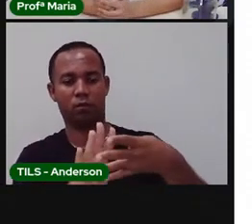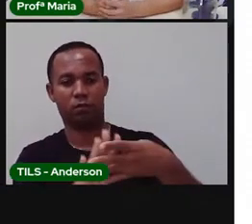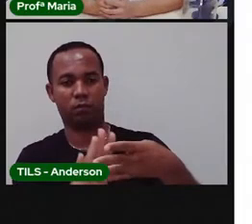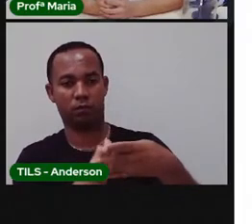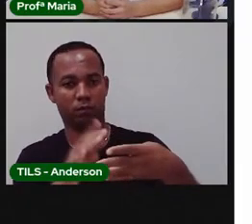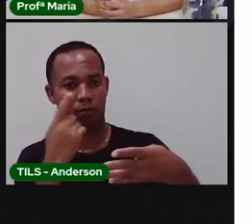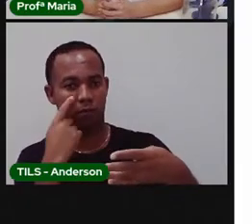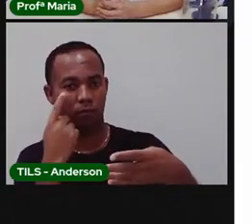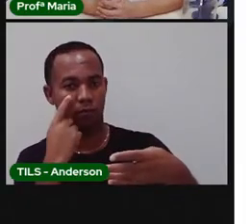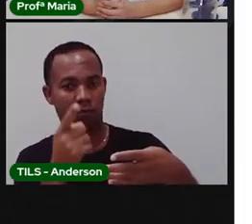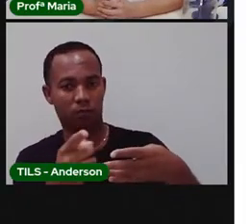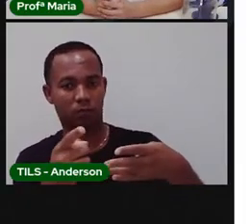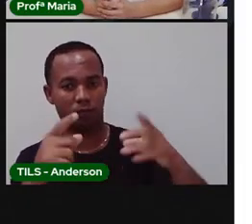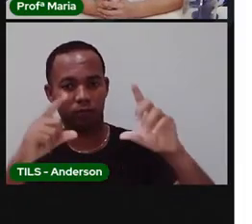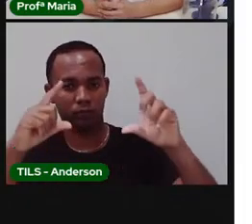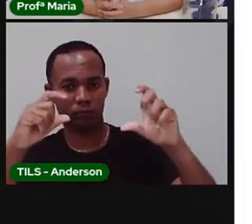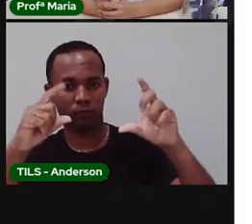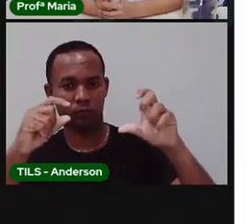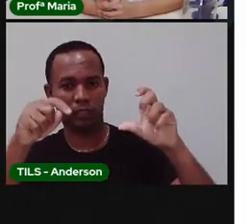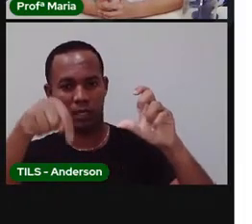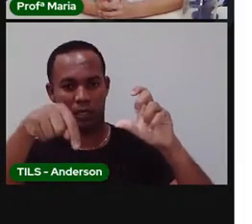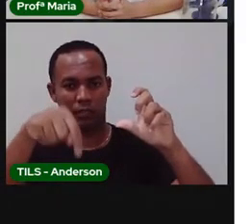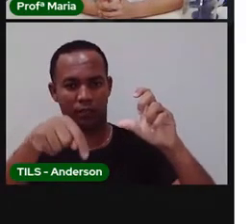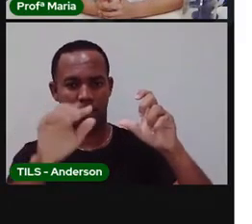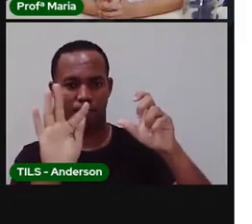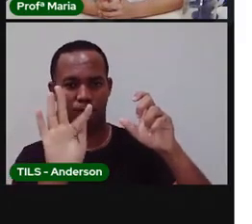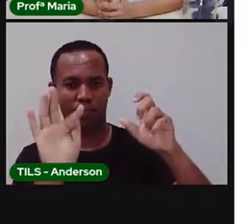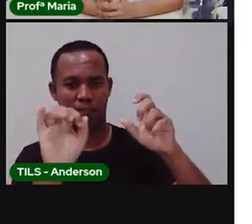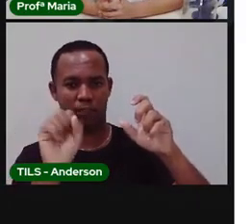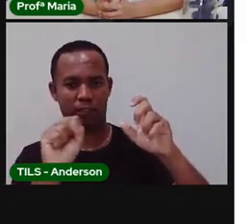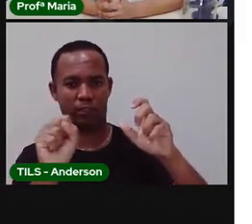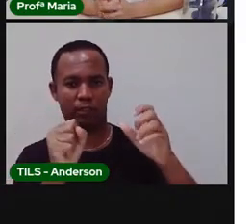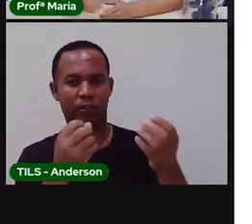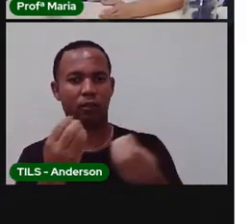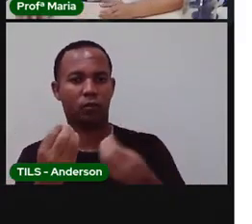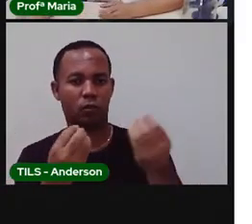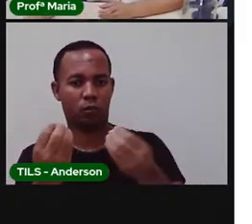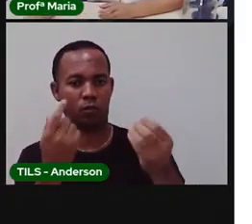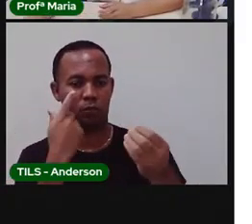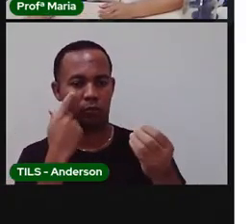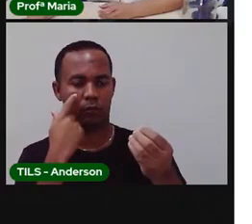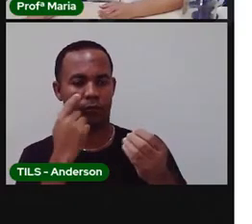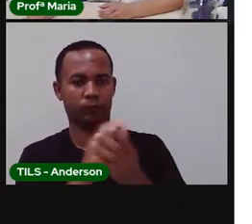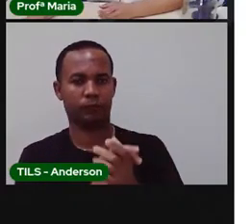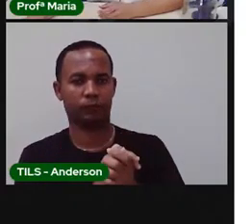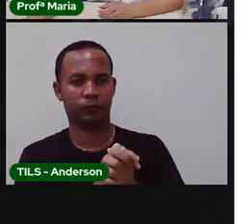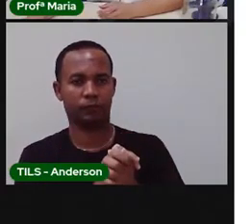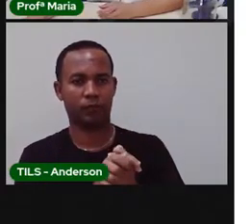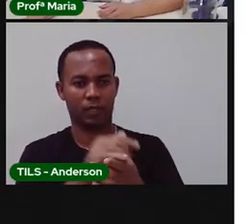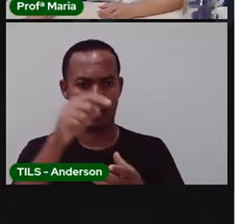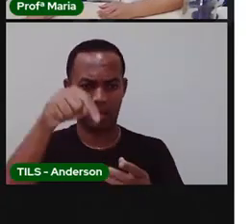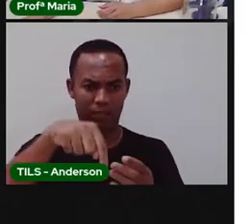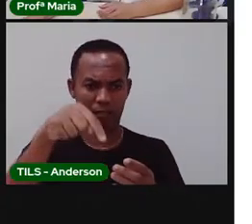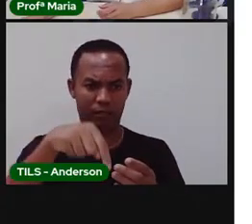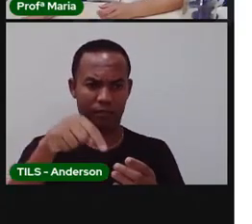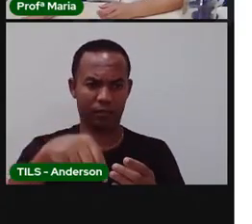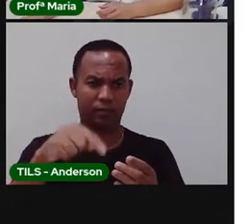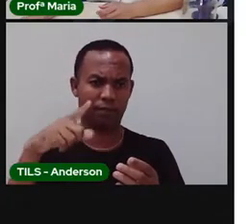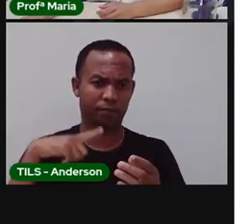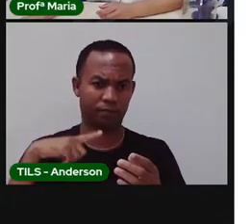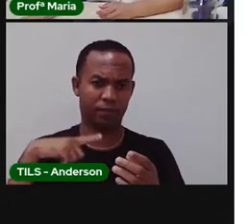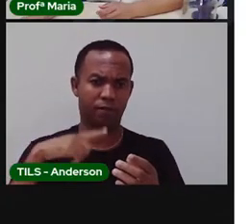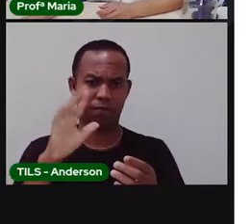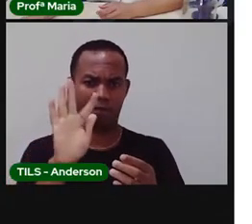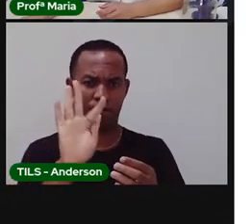tratamento de quê? De água, de onde? De feira de Santana. Então, aqui em feira, nós temos a estação de